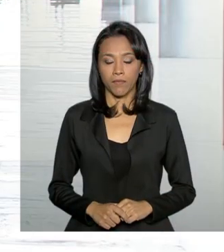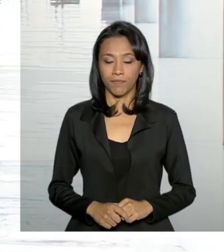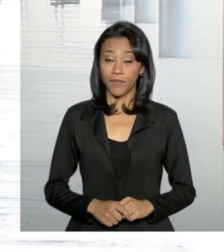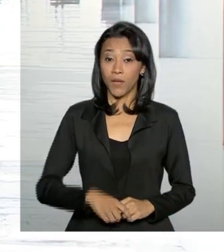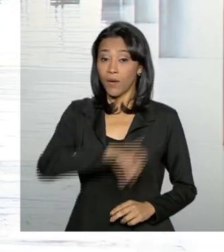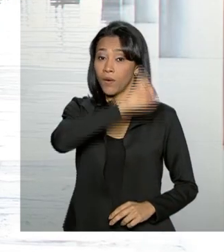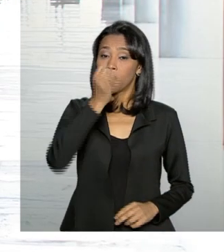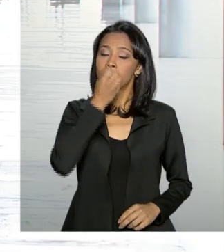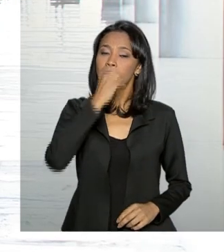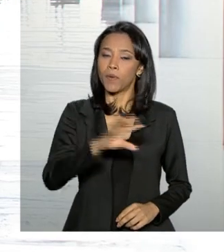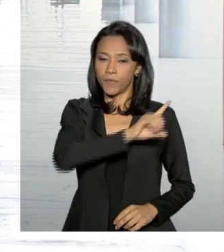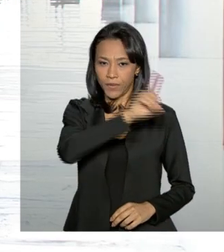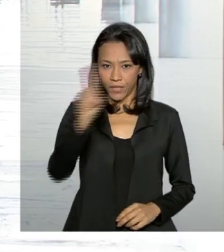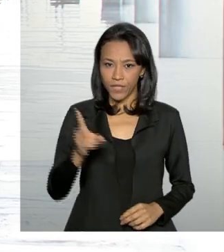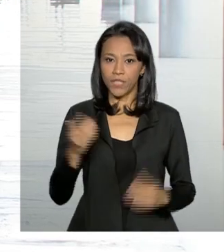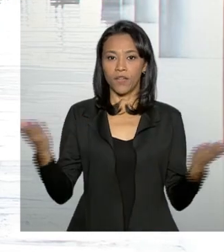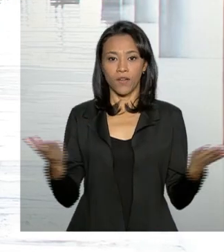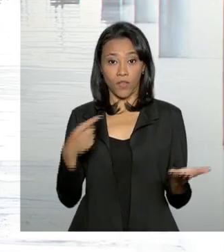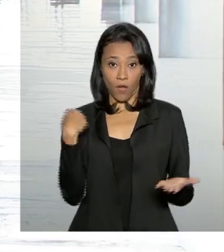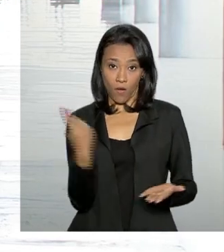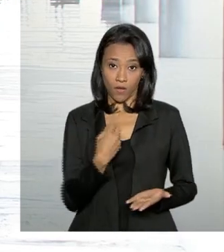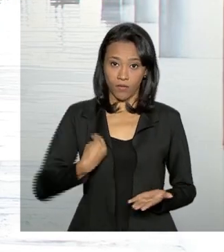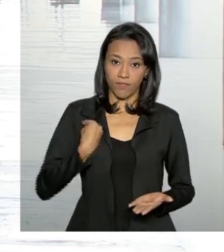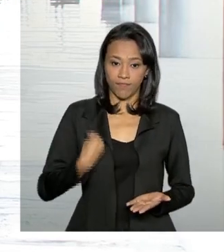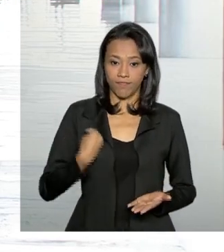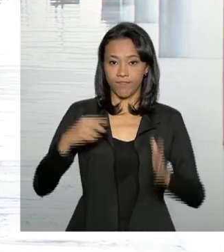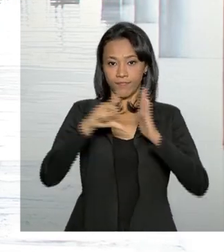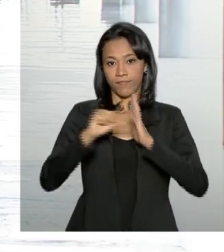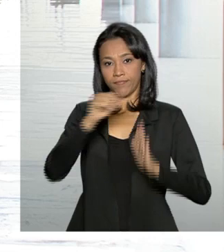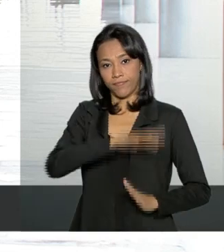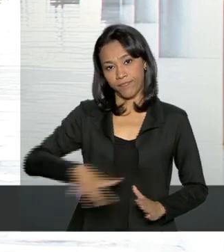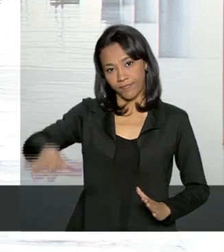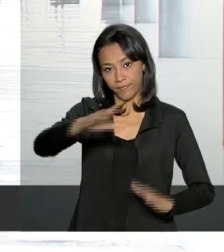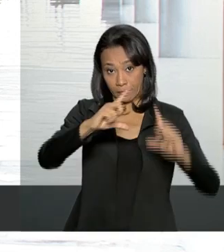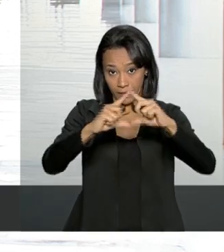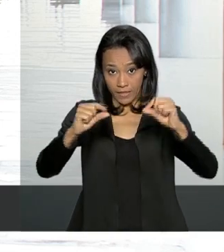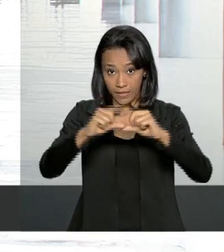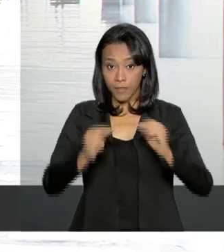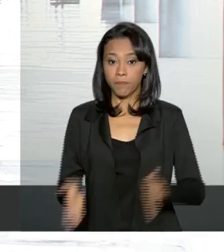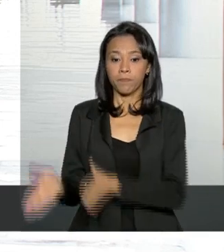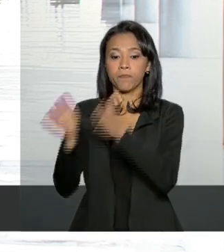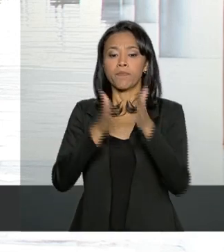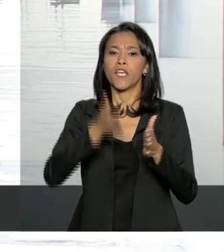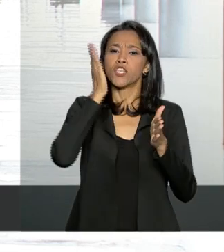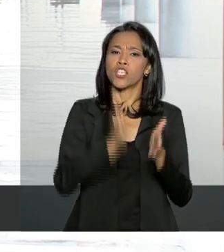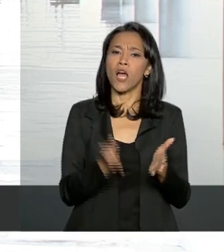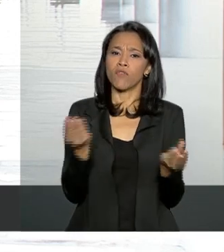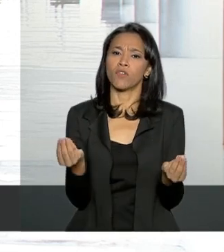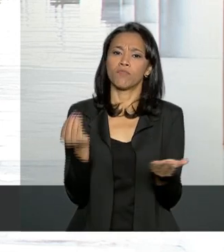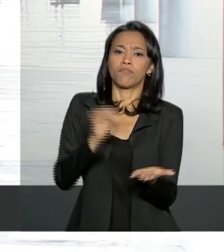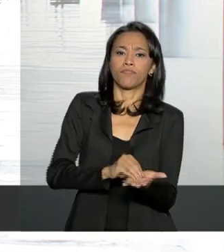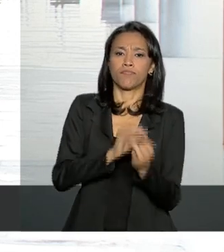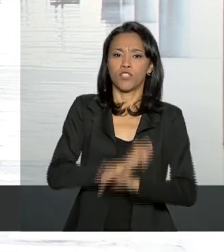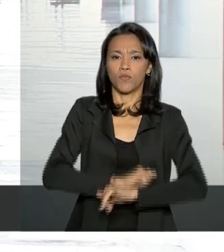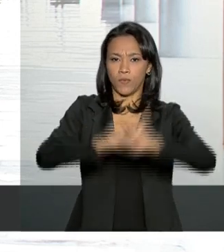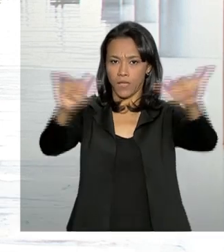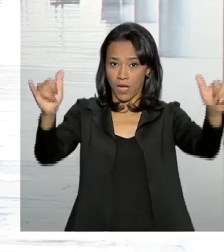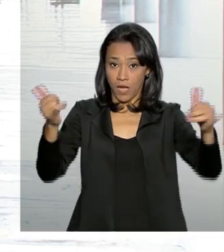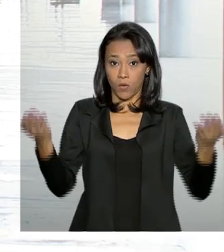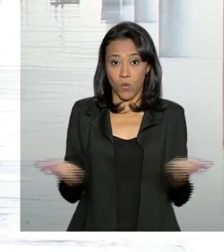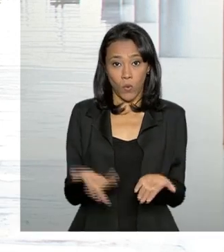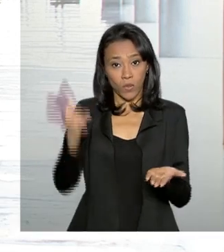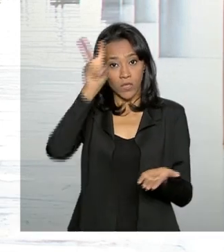Olá, bom dia. Falamos ao vivo do Palácio do Planalto em Brasília. Foi publicado no Diário Oficial da União desta segunda-feira